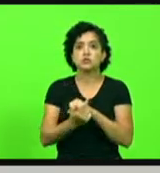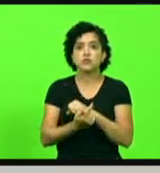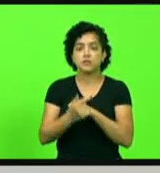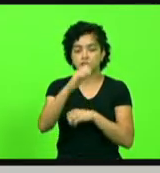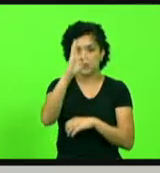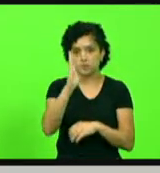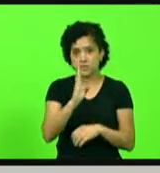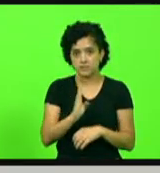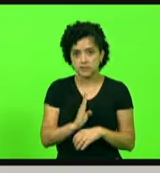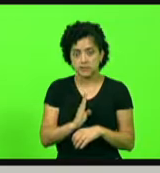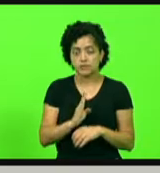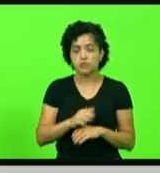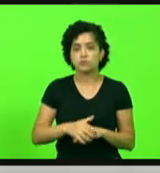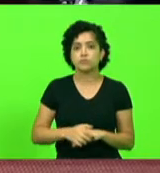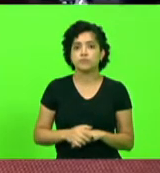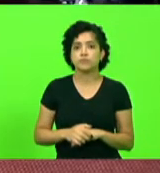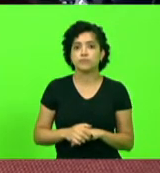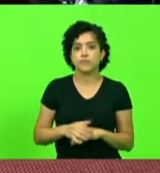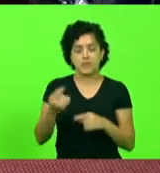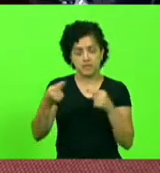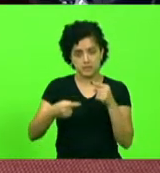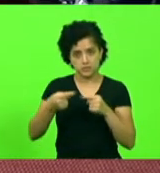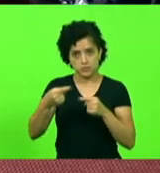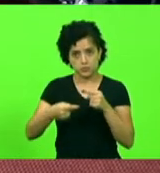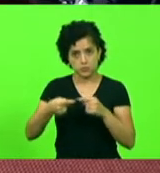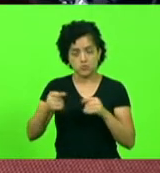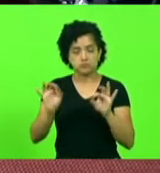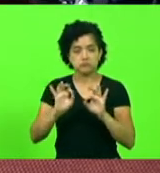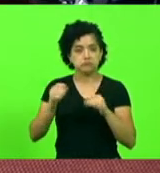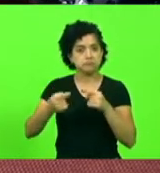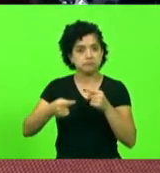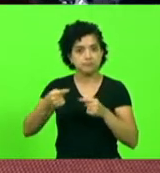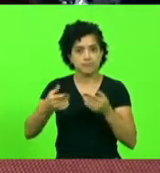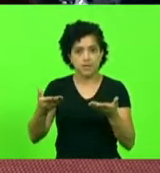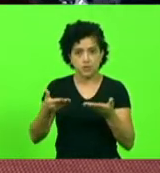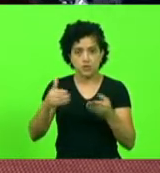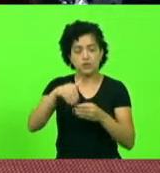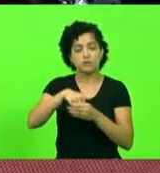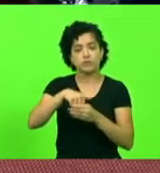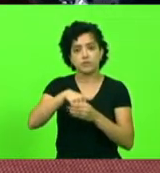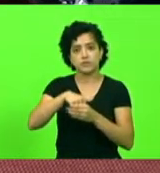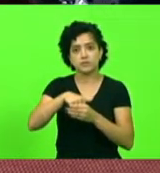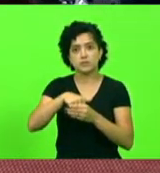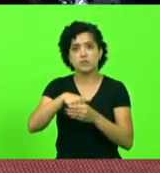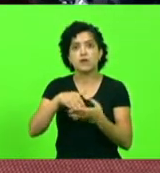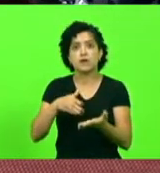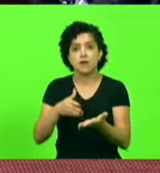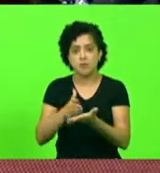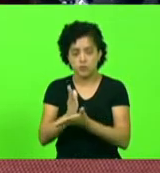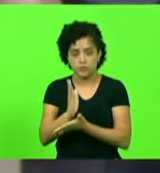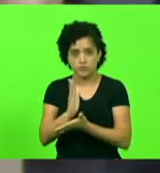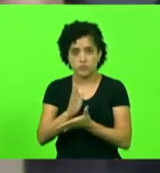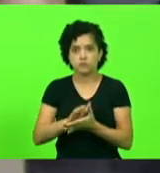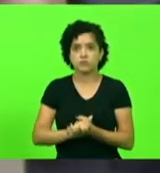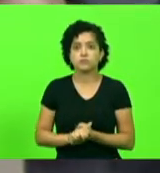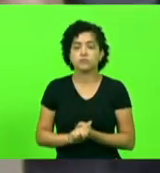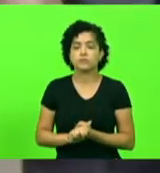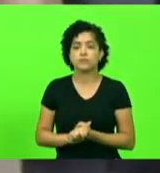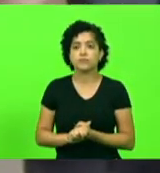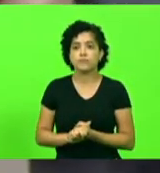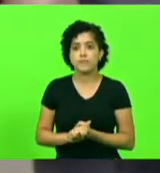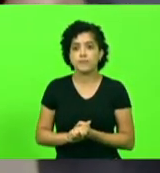Em discussão, não havendo quem queira discutir em votação. Está aprovada a moção.